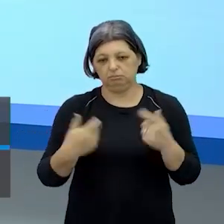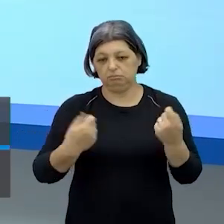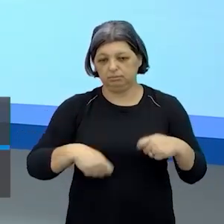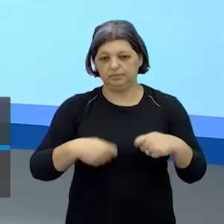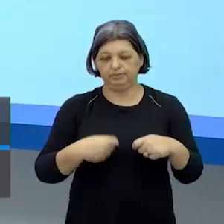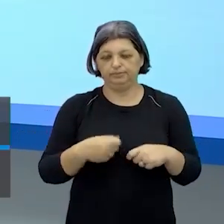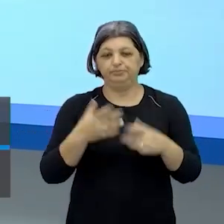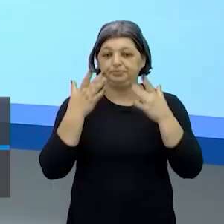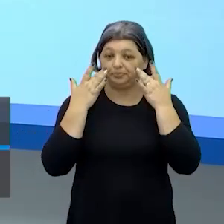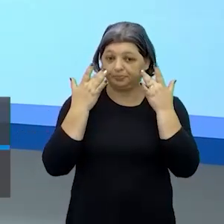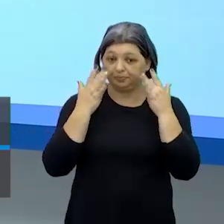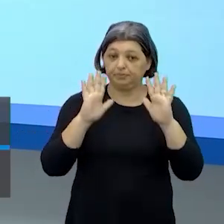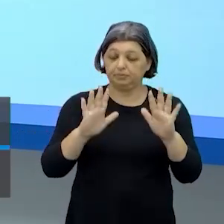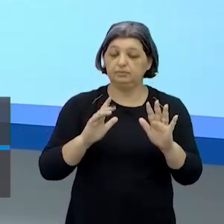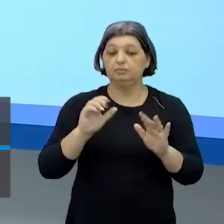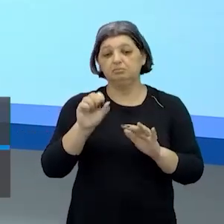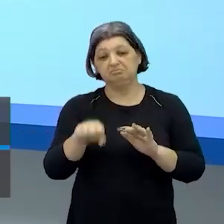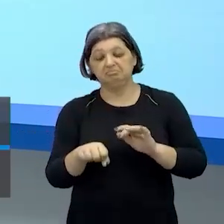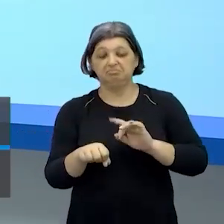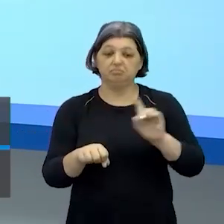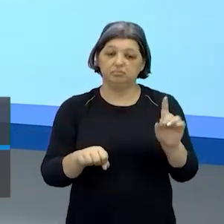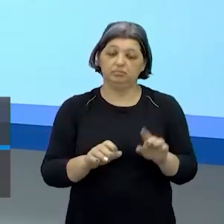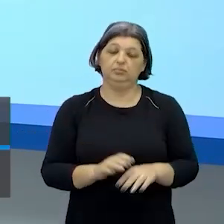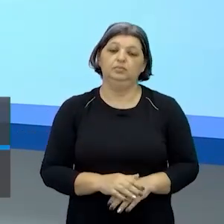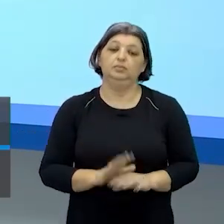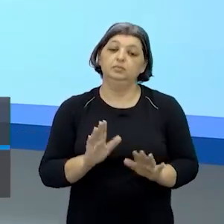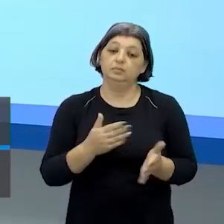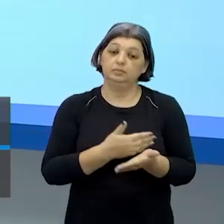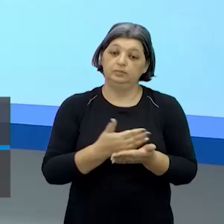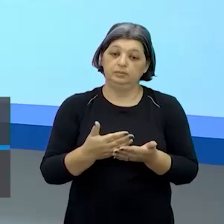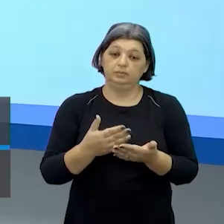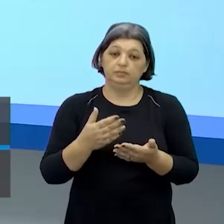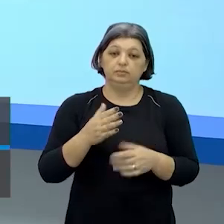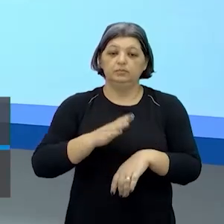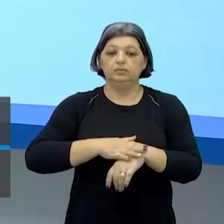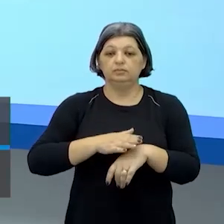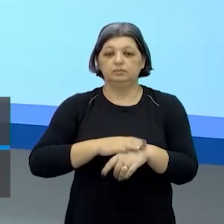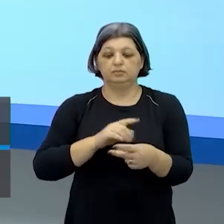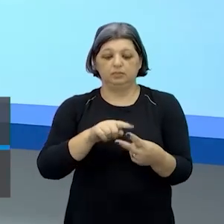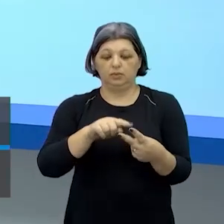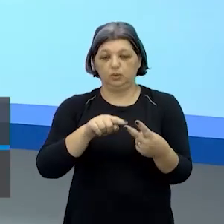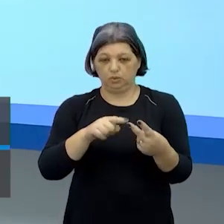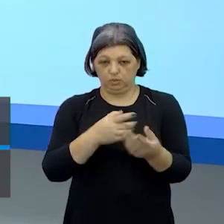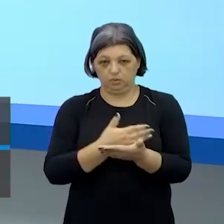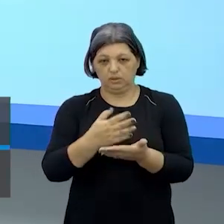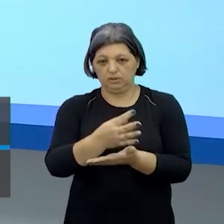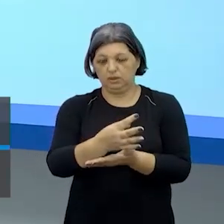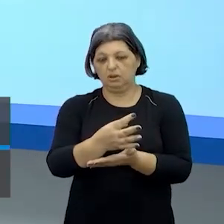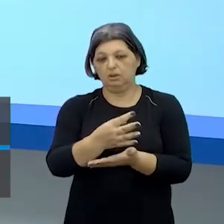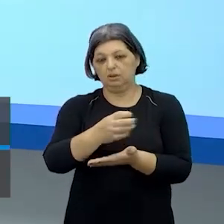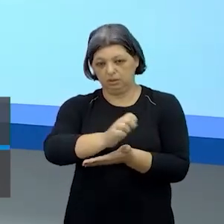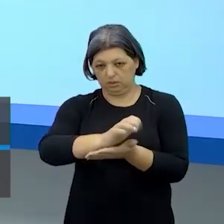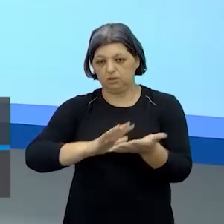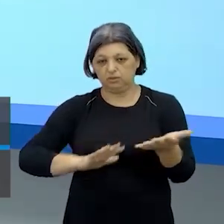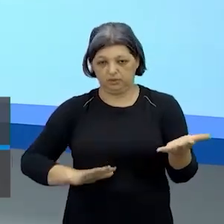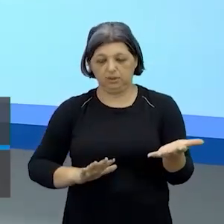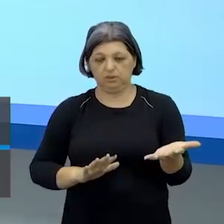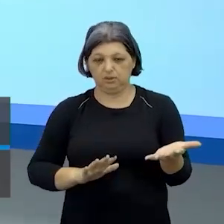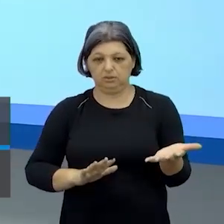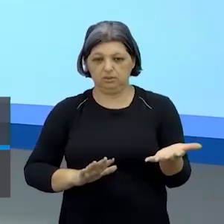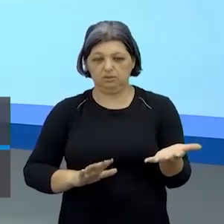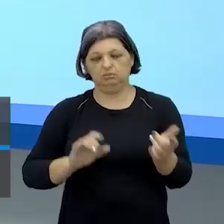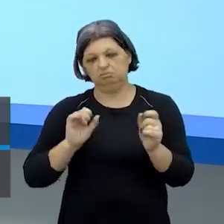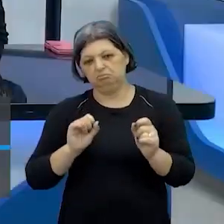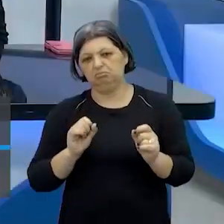pode escolher sim ou não a princípio eles vão ter que fazer duas eles vão começar uma atividade sem linear vamos fazer qualquer